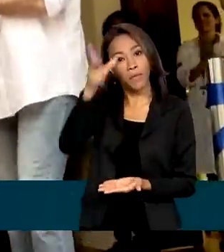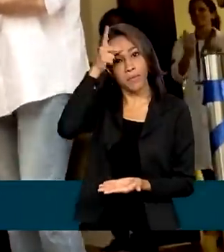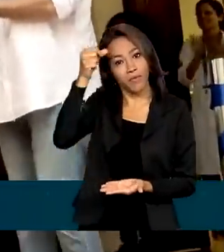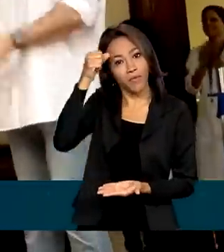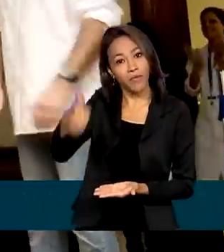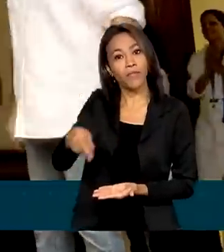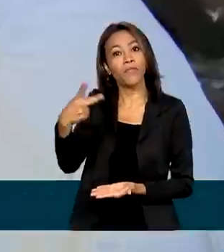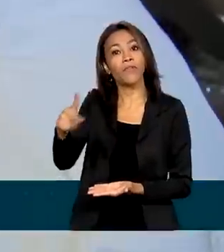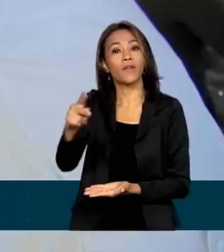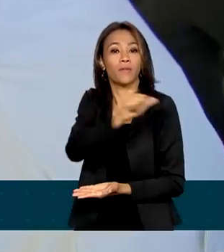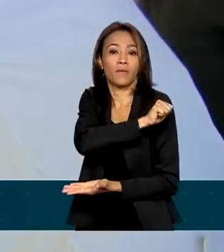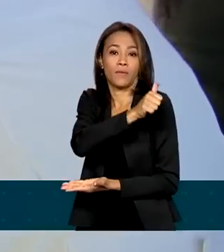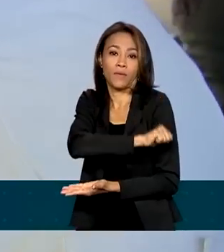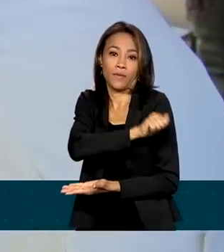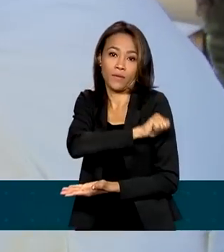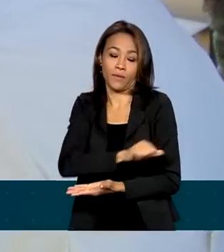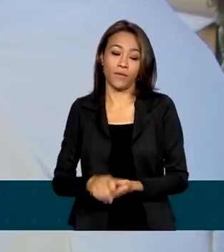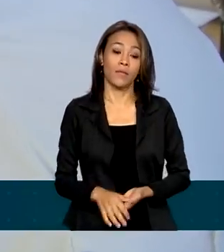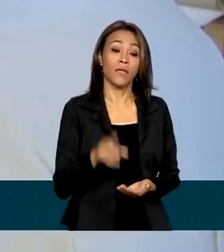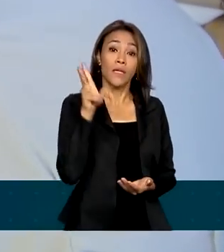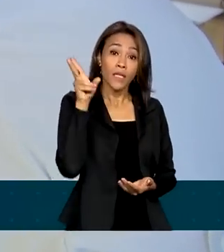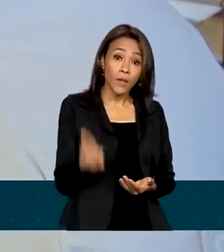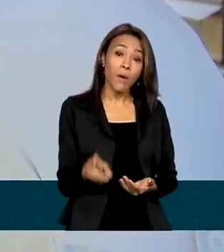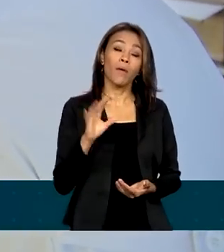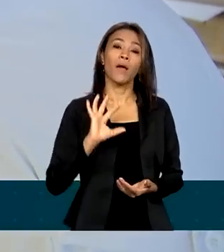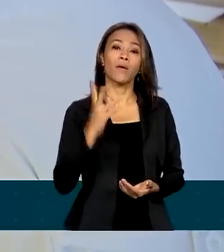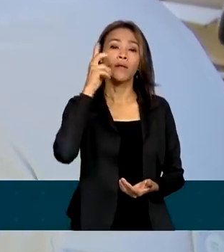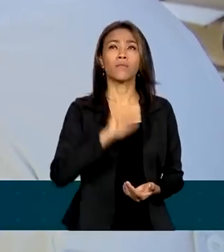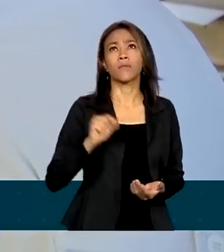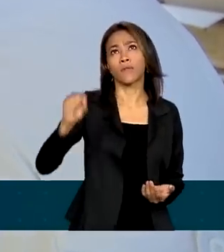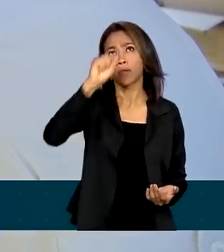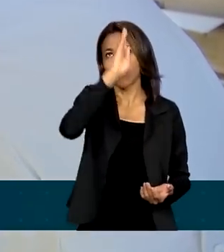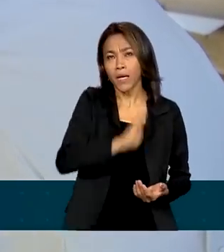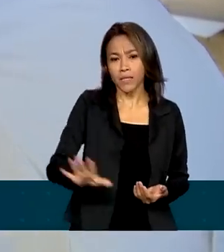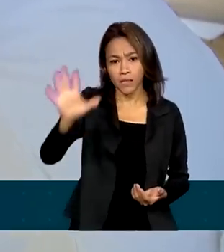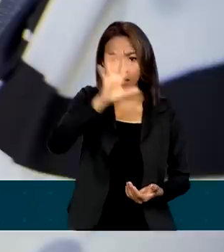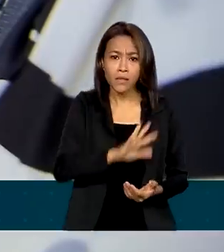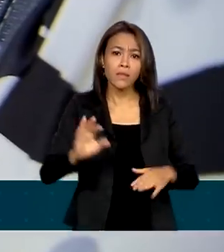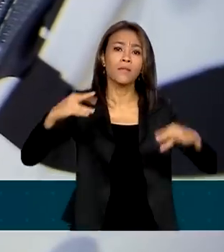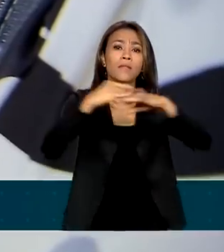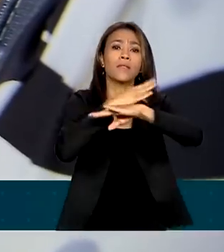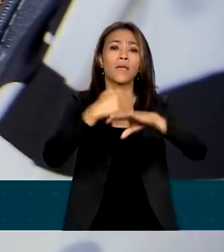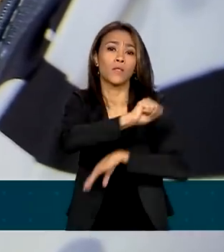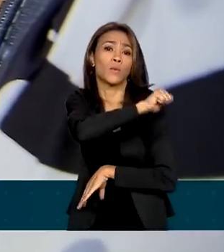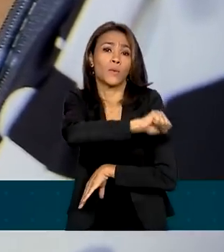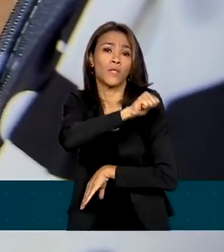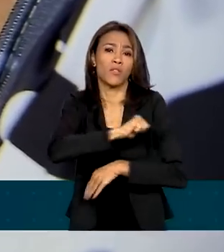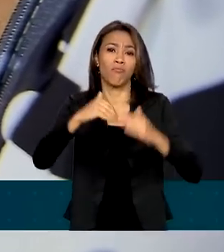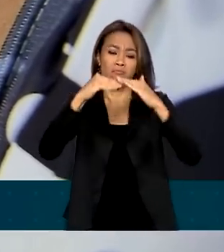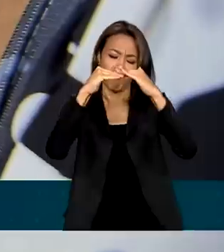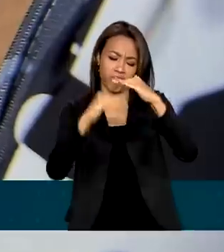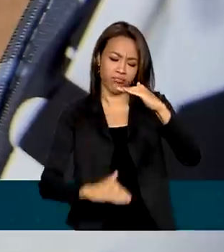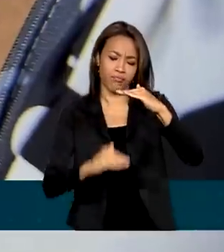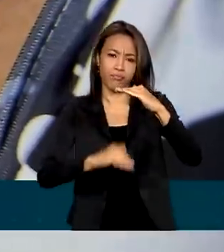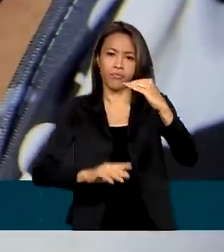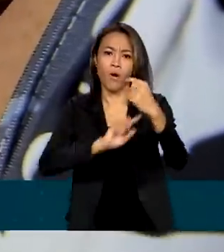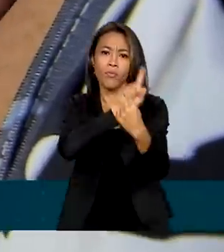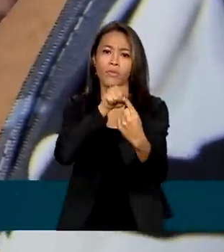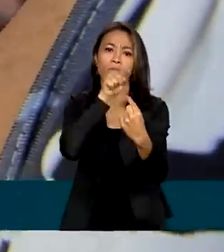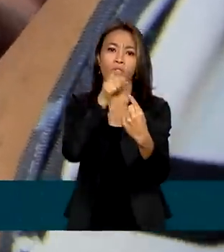Nos últimos anos, assim como ocorre no restante do país, a cidade do Rio tem ficado abaixo da meta de